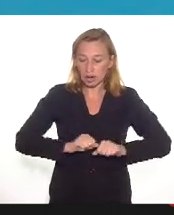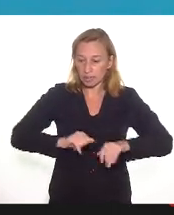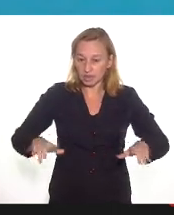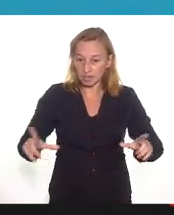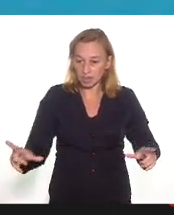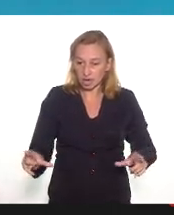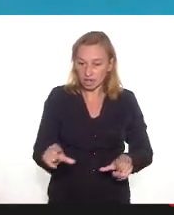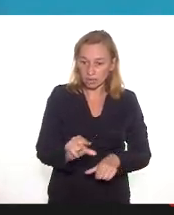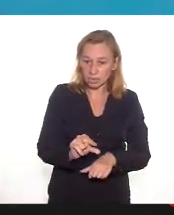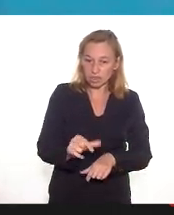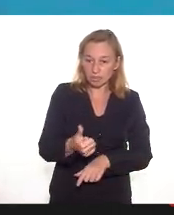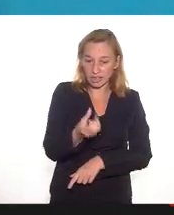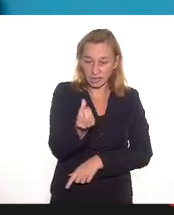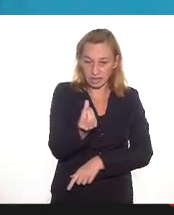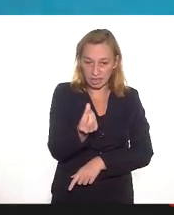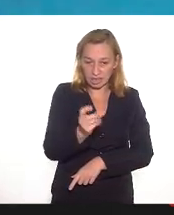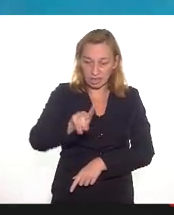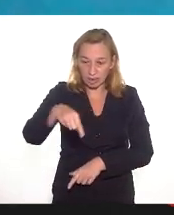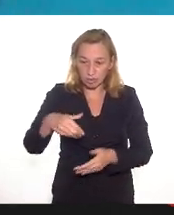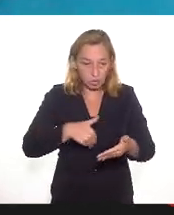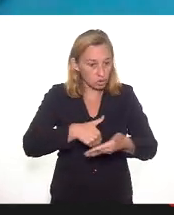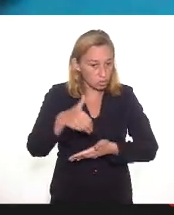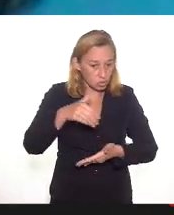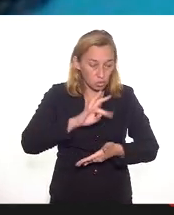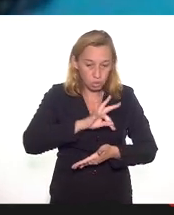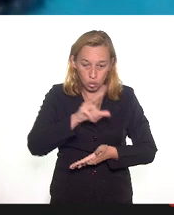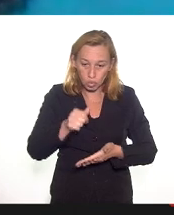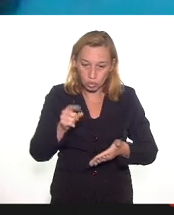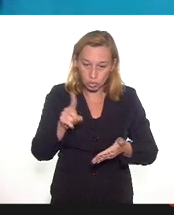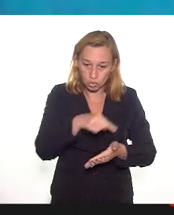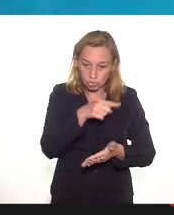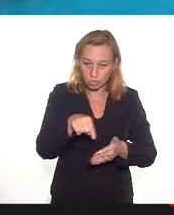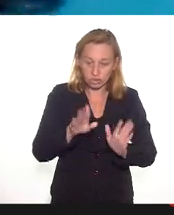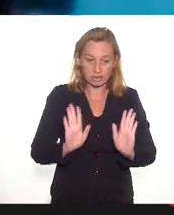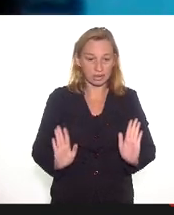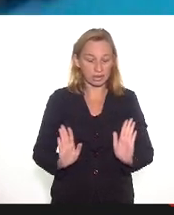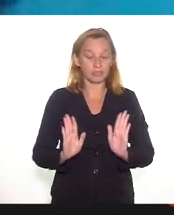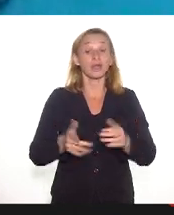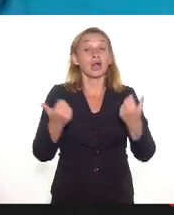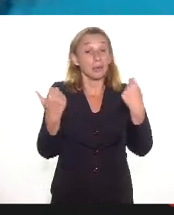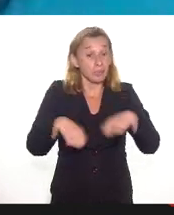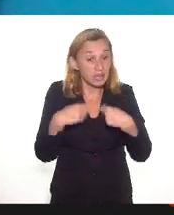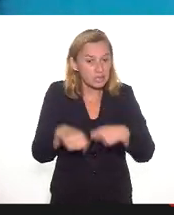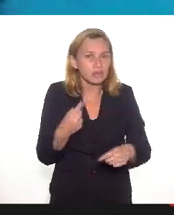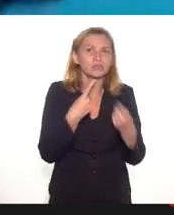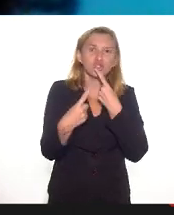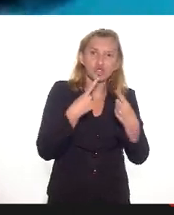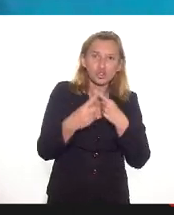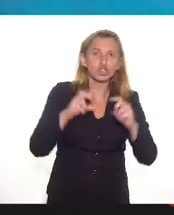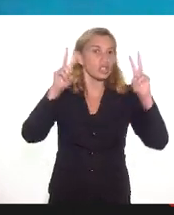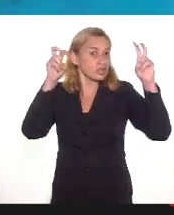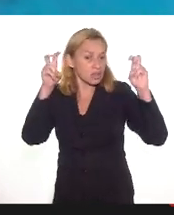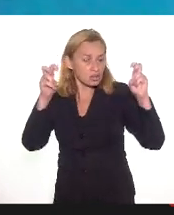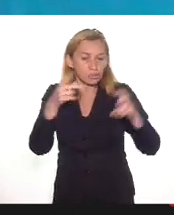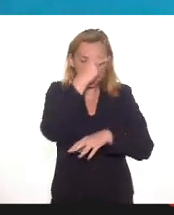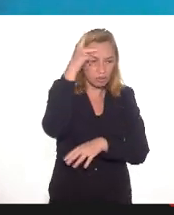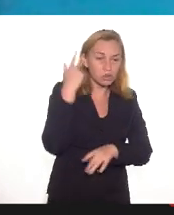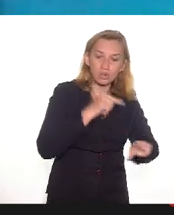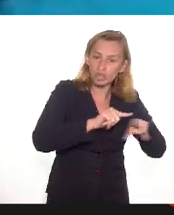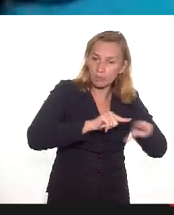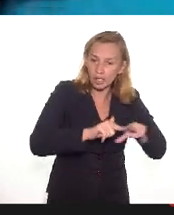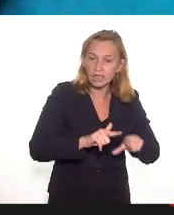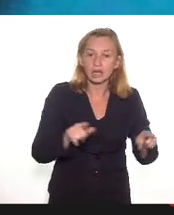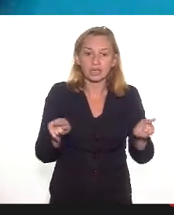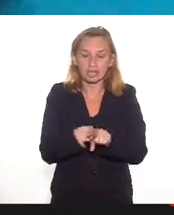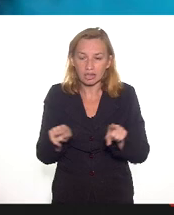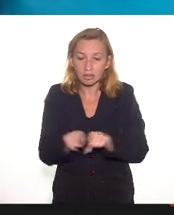e que durante a pandemia foram todos demitidos, né. Então, precisamos discutir a situação desses trabalhadores, inclusive